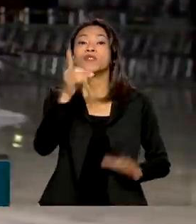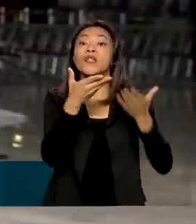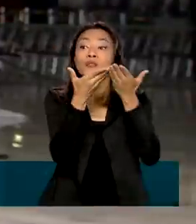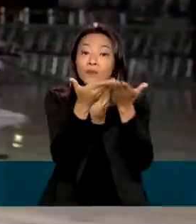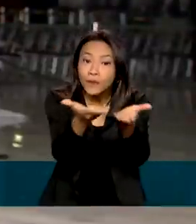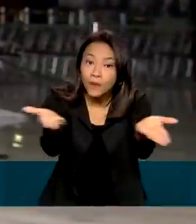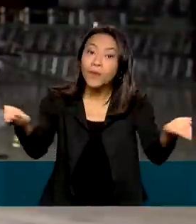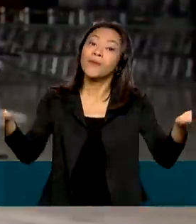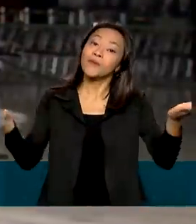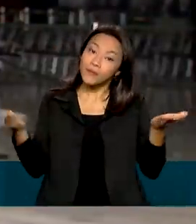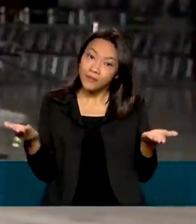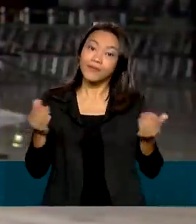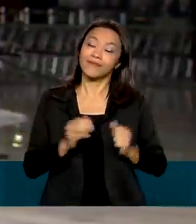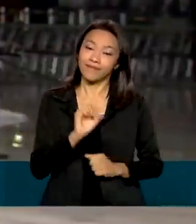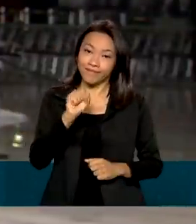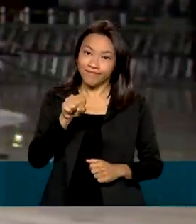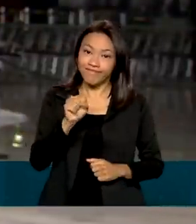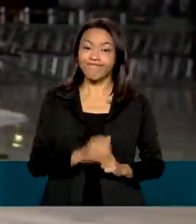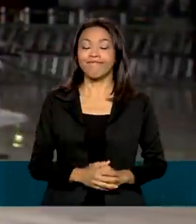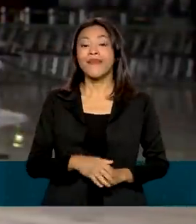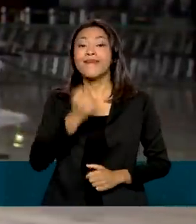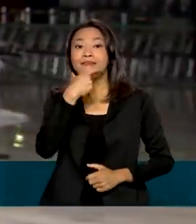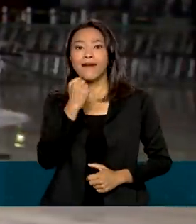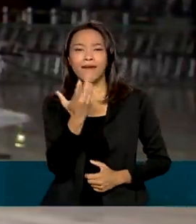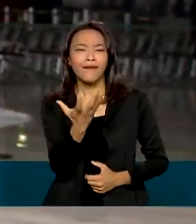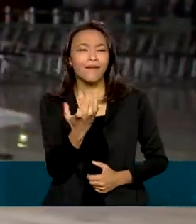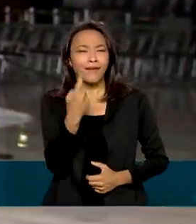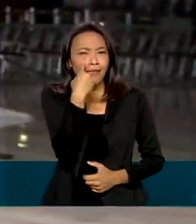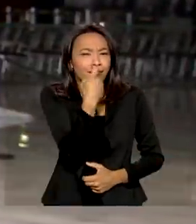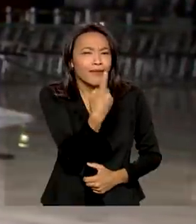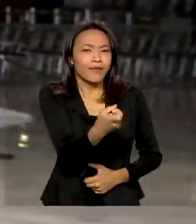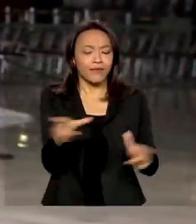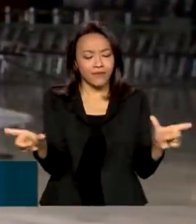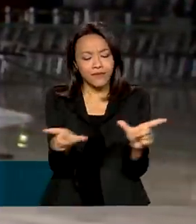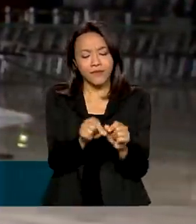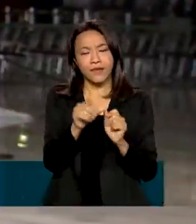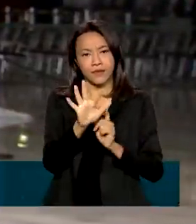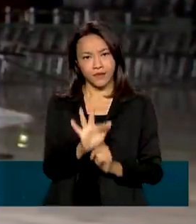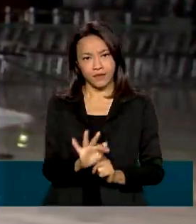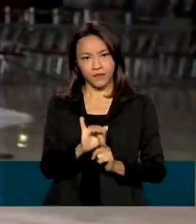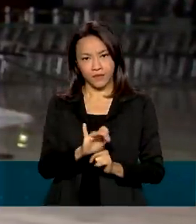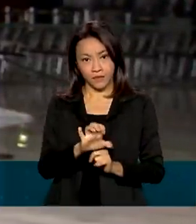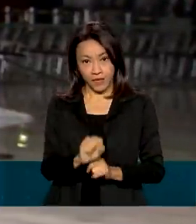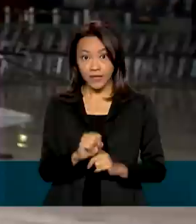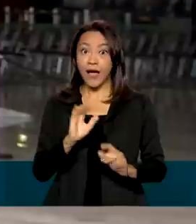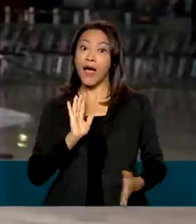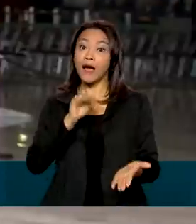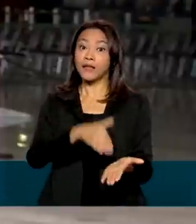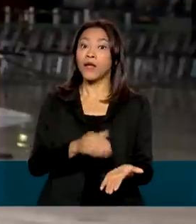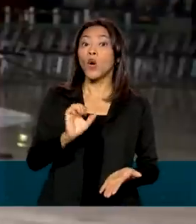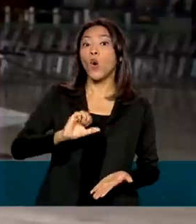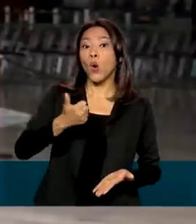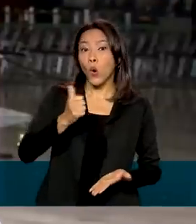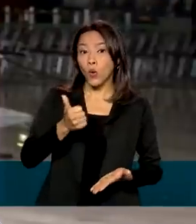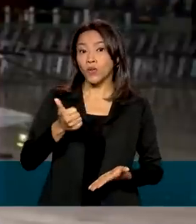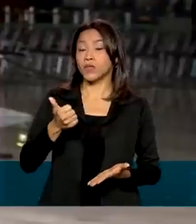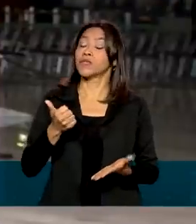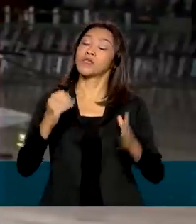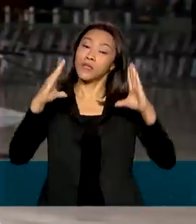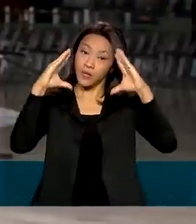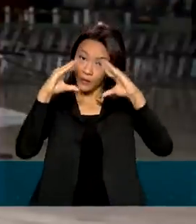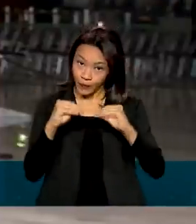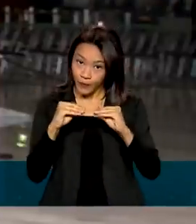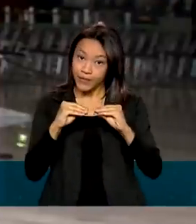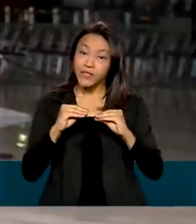Isso mesmo, com isso, os interessados em obter financiamento estudantil têm até as 23 horas e 59 minutos de